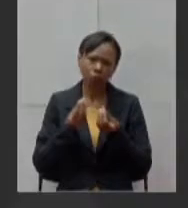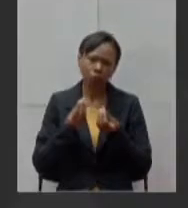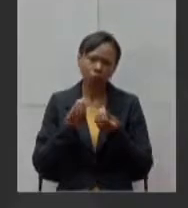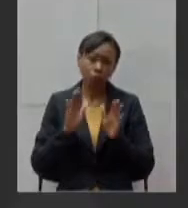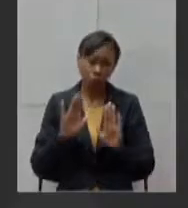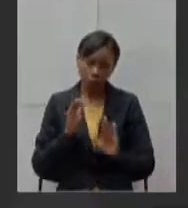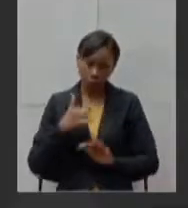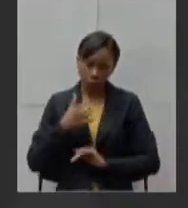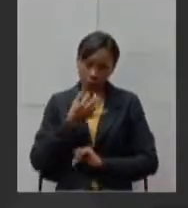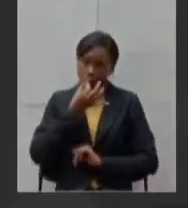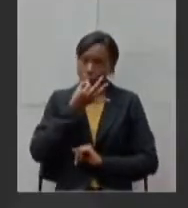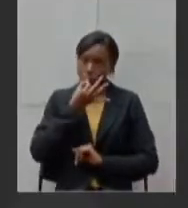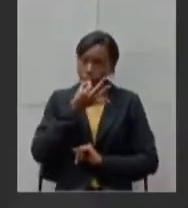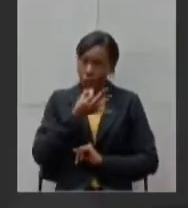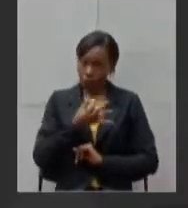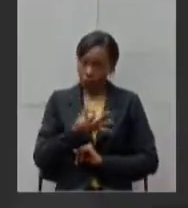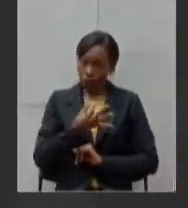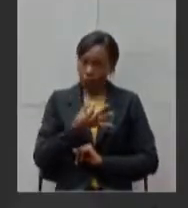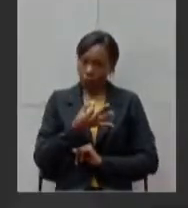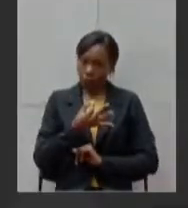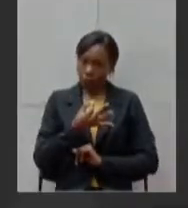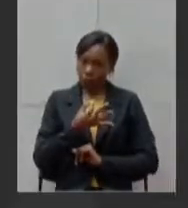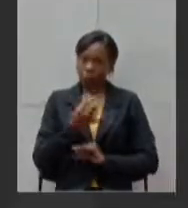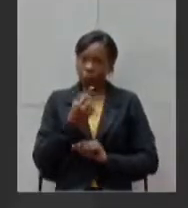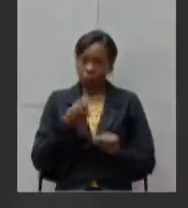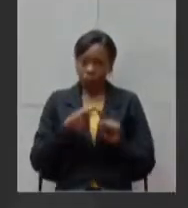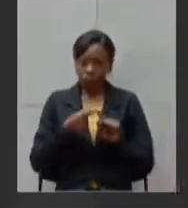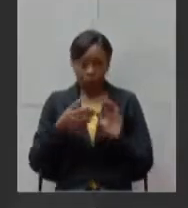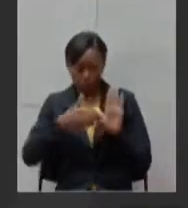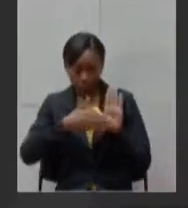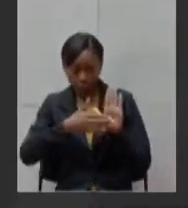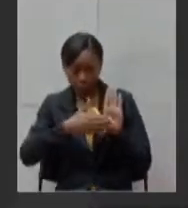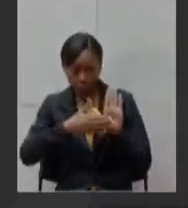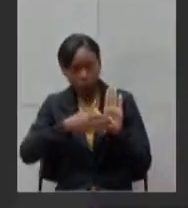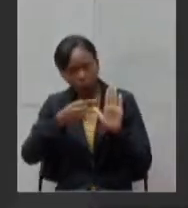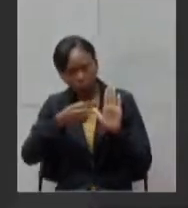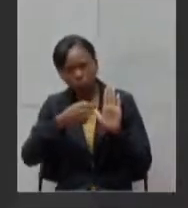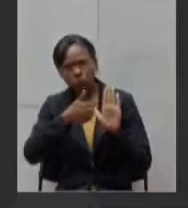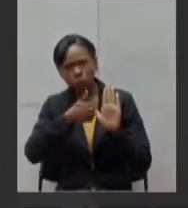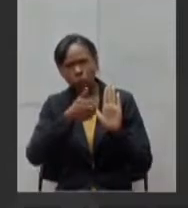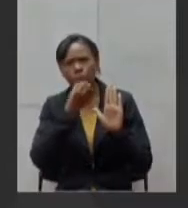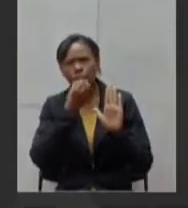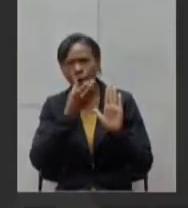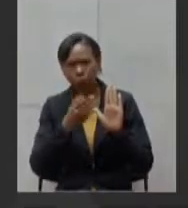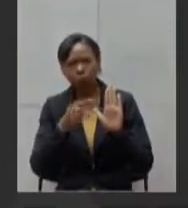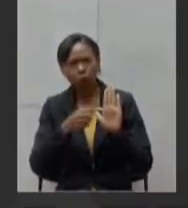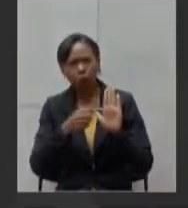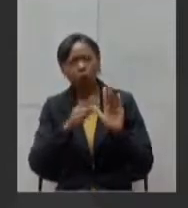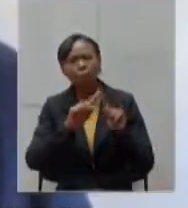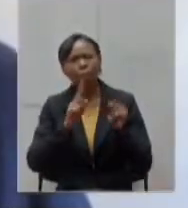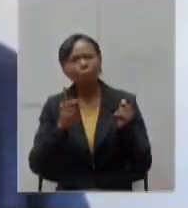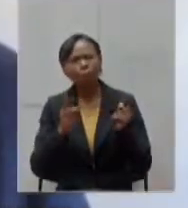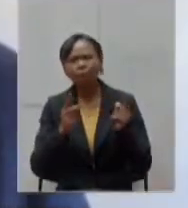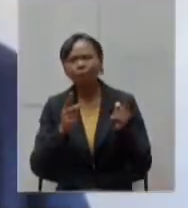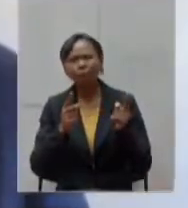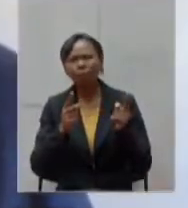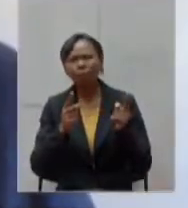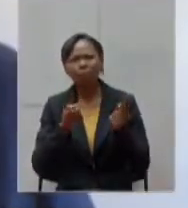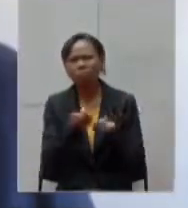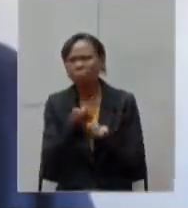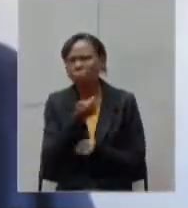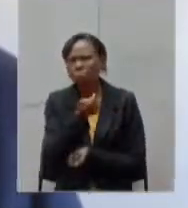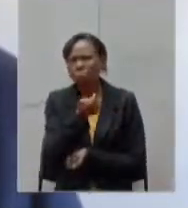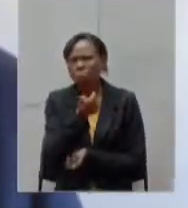opinião além de ser uma ótima uma proposta positiva mas ela é ela tem um baixo atendimento no Estado mais de 90